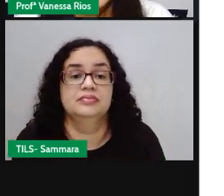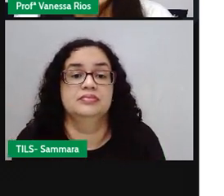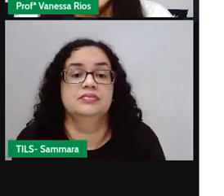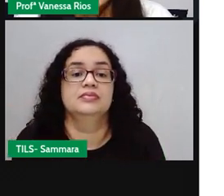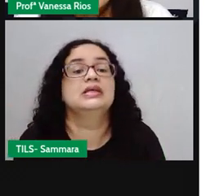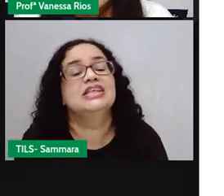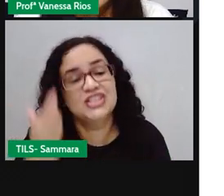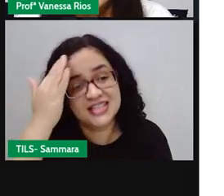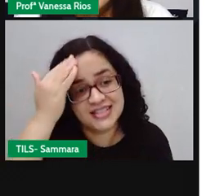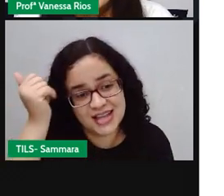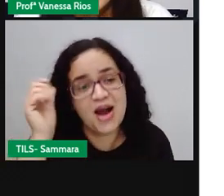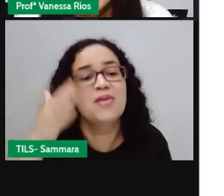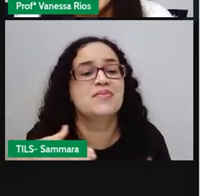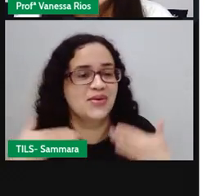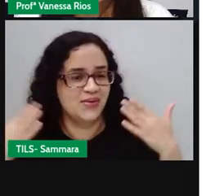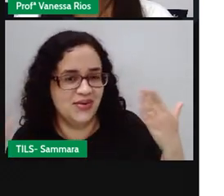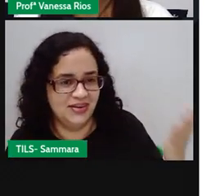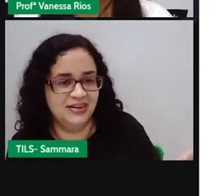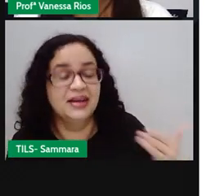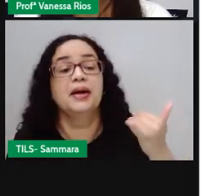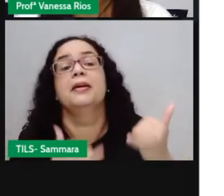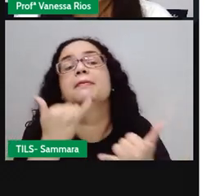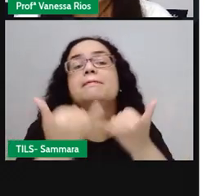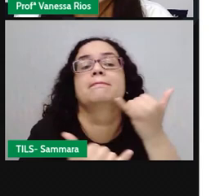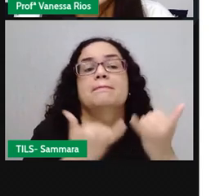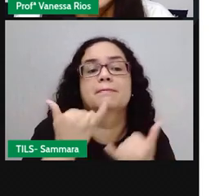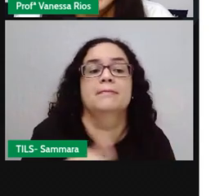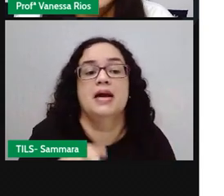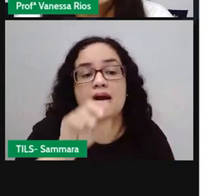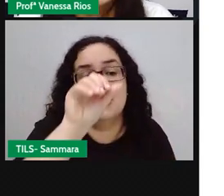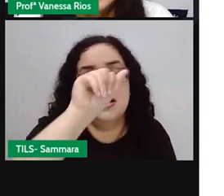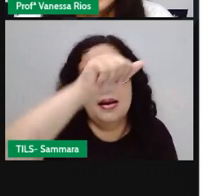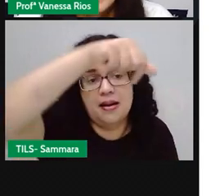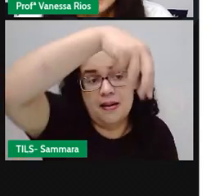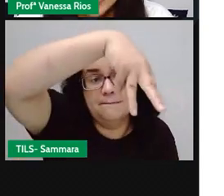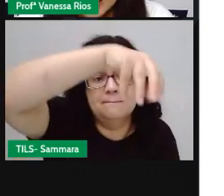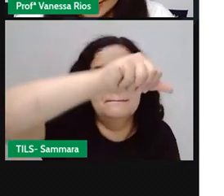Já sabem qual é, não é? Essa brincadeira é a amarelinha.